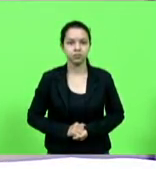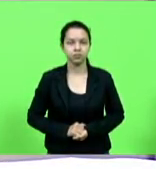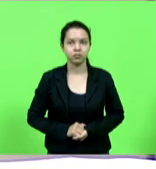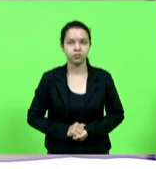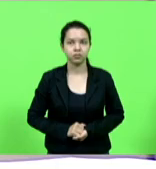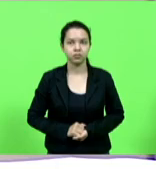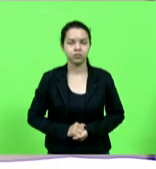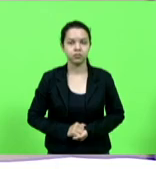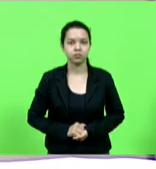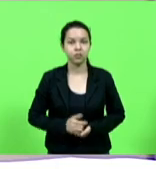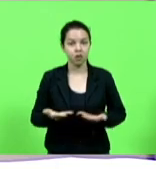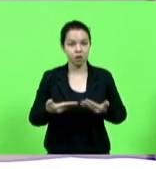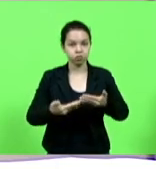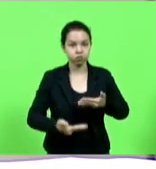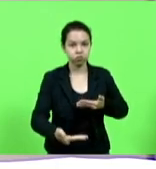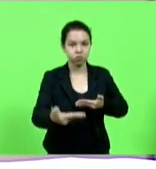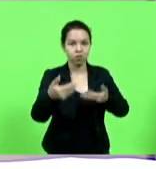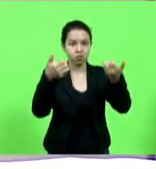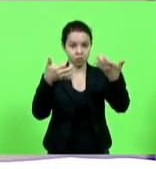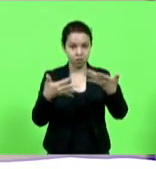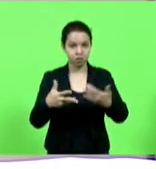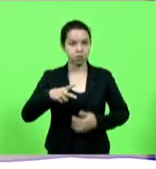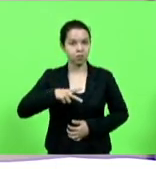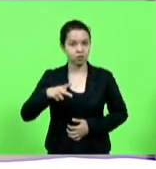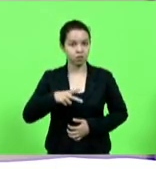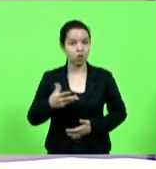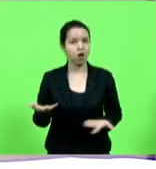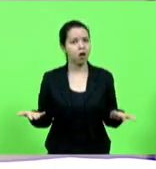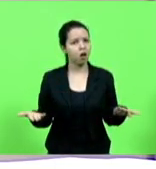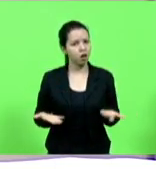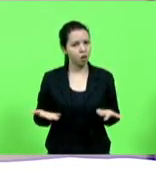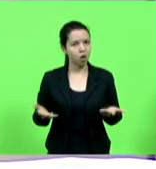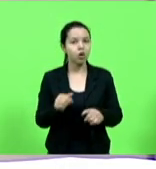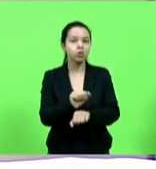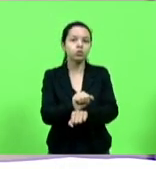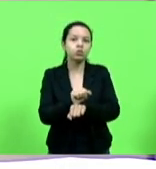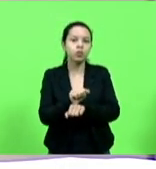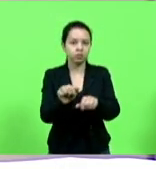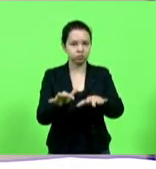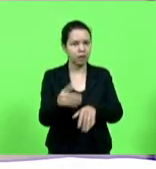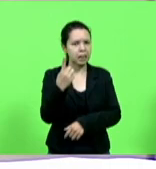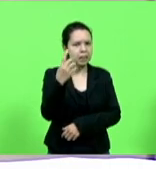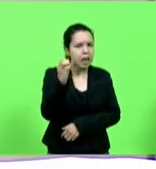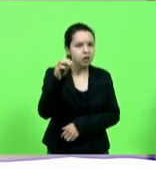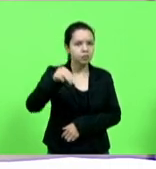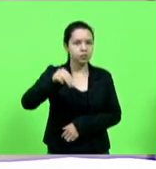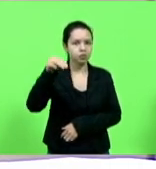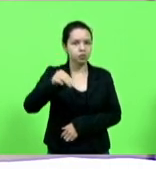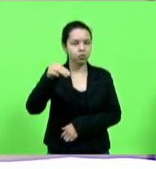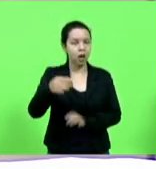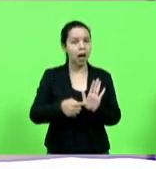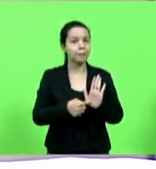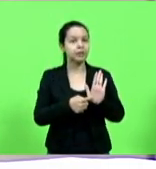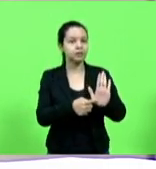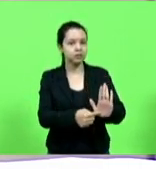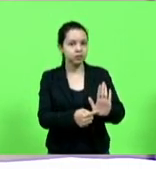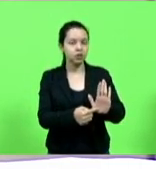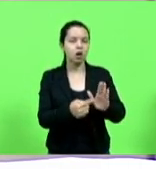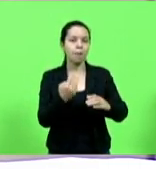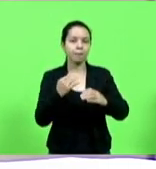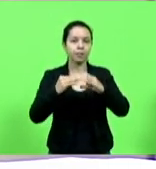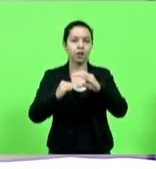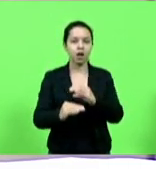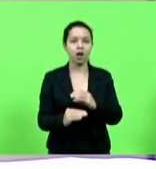entraremos explicações pessoais e neste momento suspendo a sessão por 10 minutos para apresentação da mensagem anual